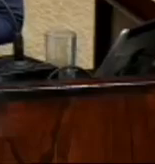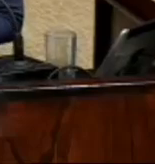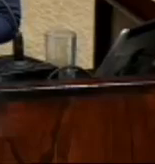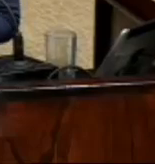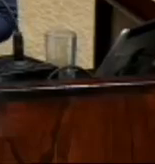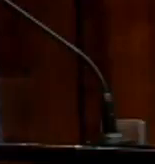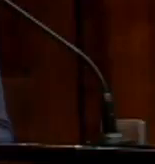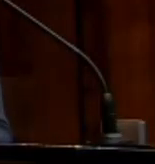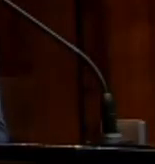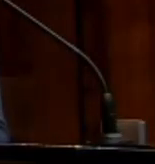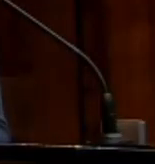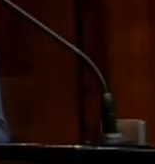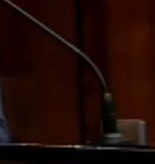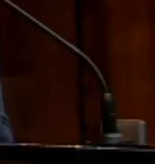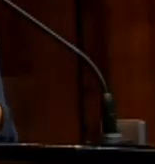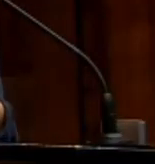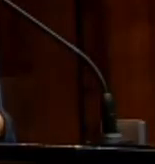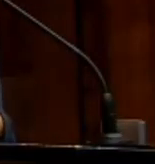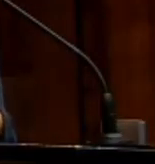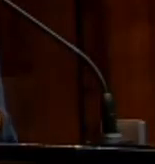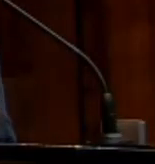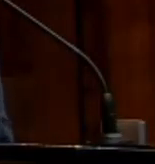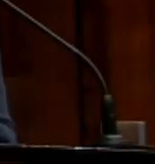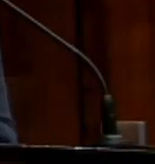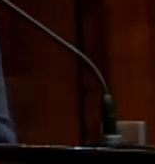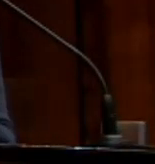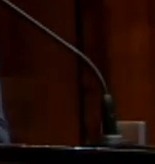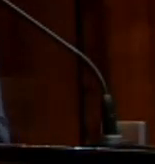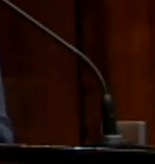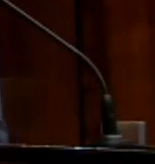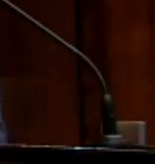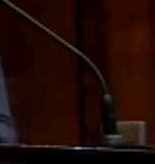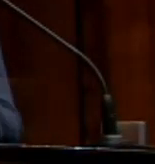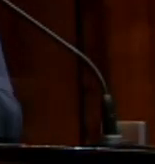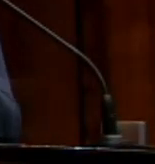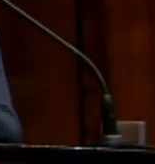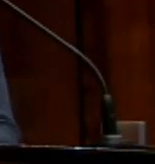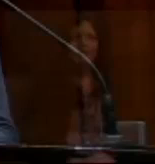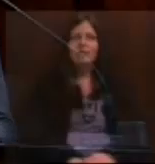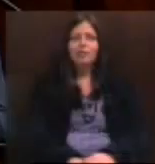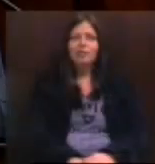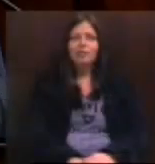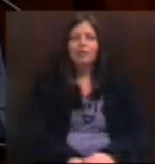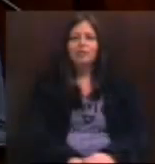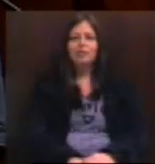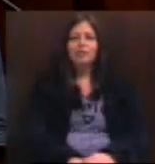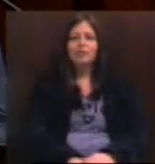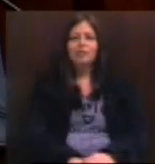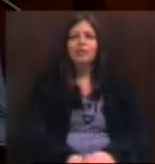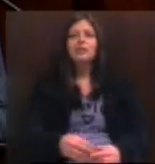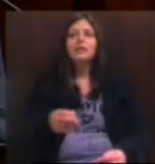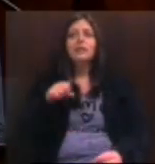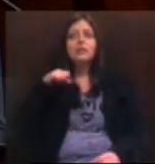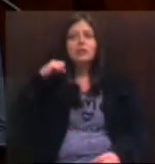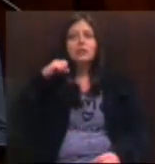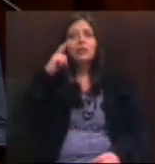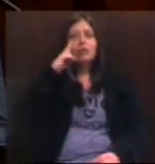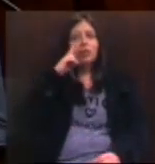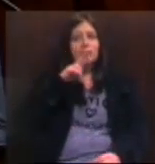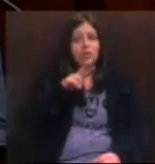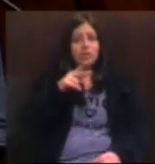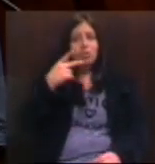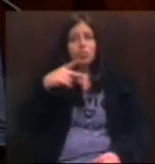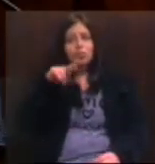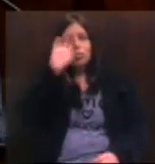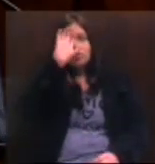do meu partido, o Partido Comunista do Brasil, dizemos que sim, é preciso fazer com que o Senado reveja a